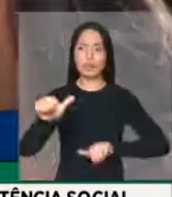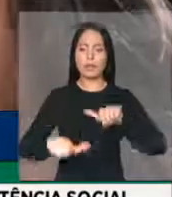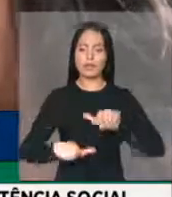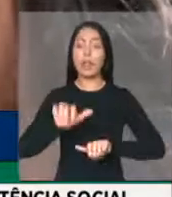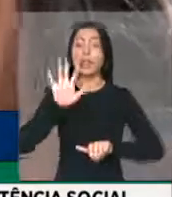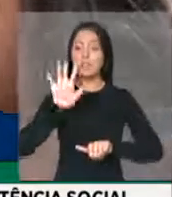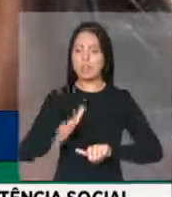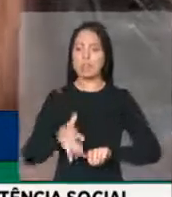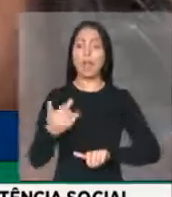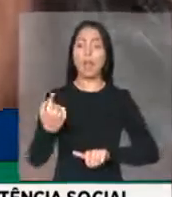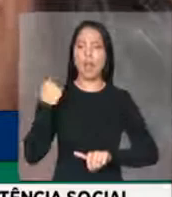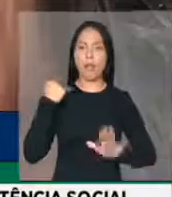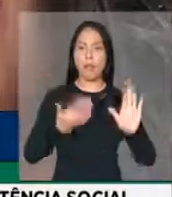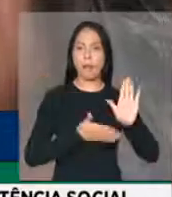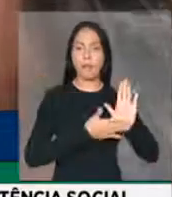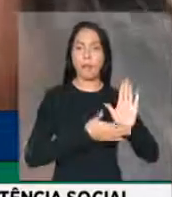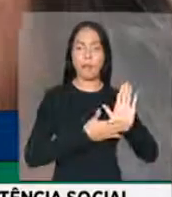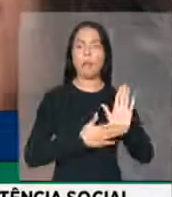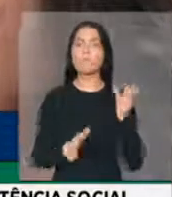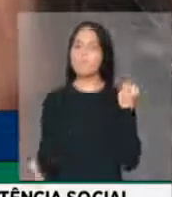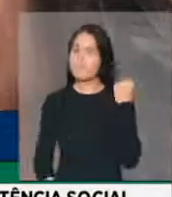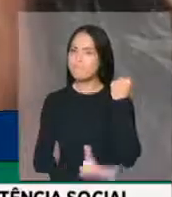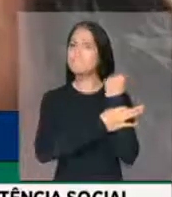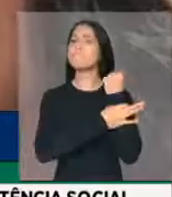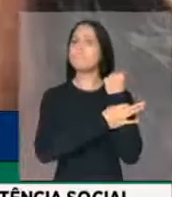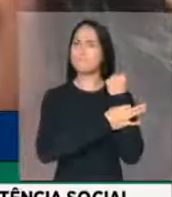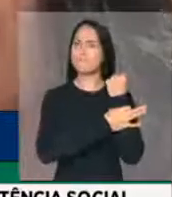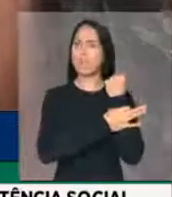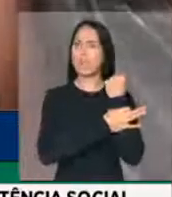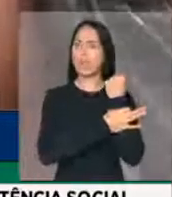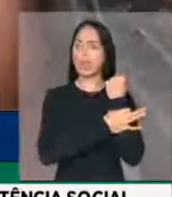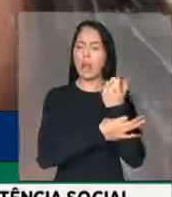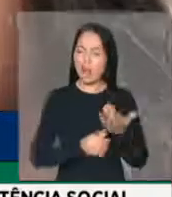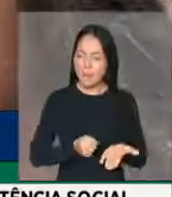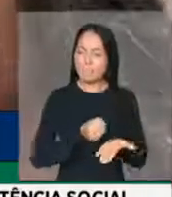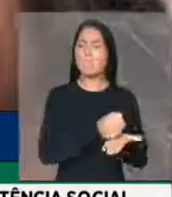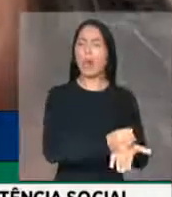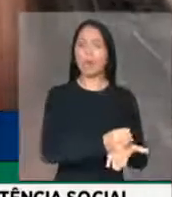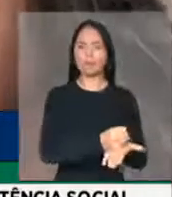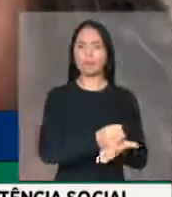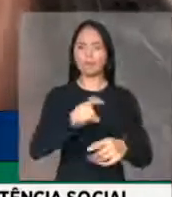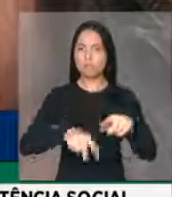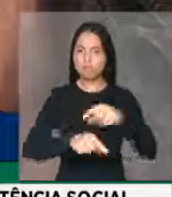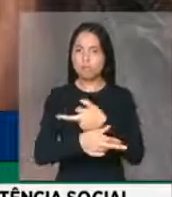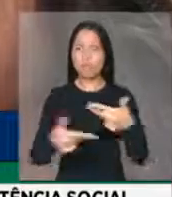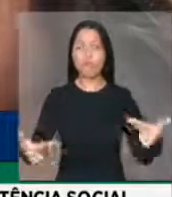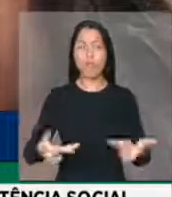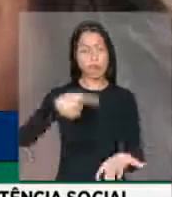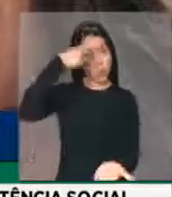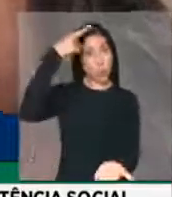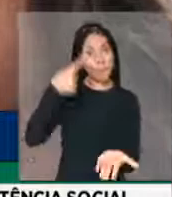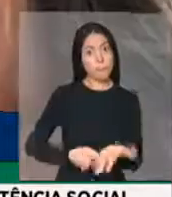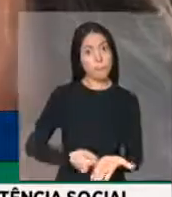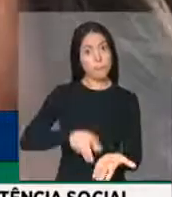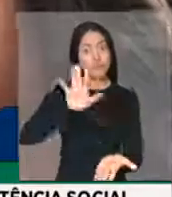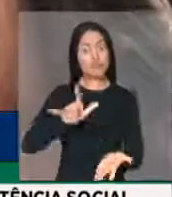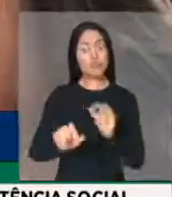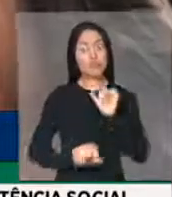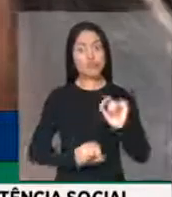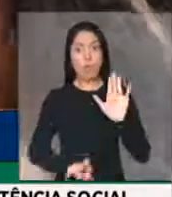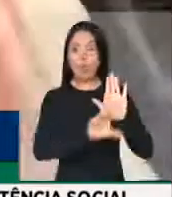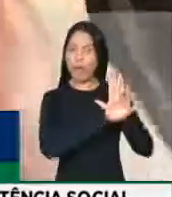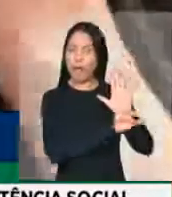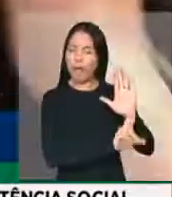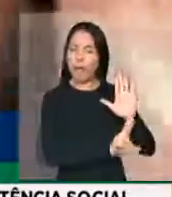estabelecidos na proposta que visam garantir a correta utilização dos recursos em objeto e compromissos previamente estabelecidos em atos normativos